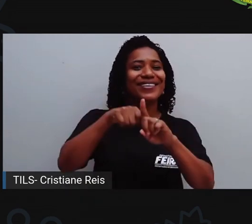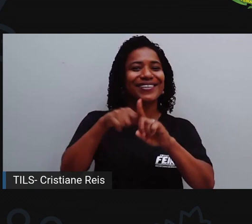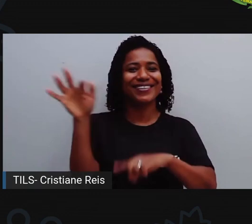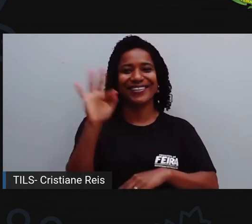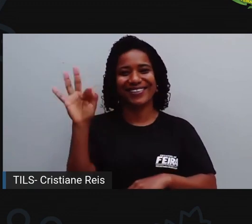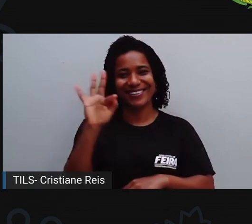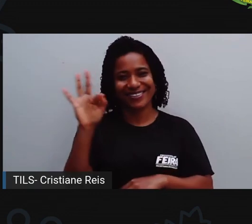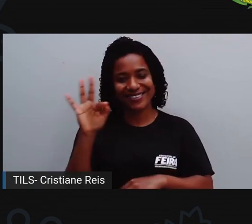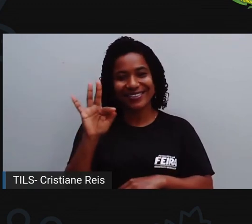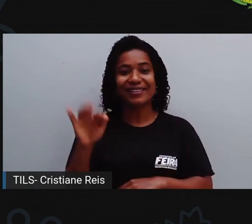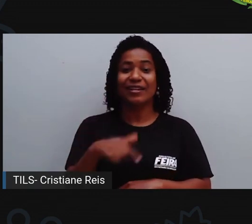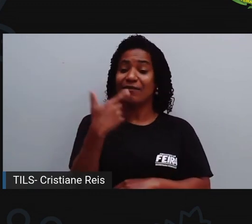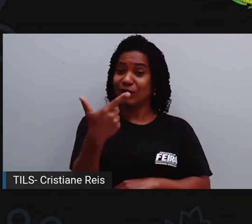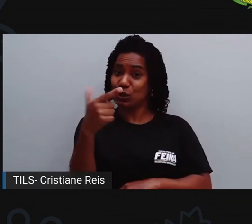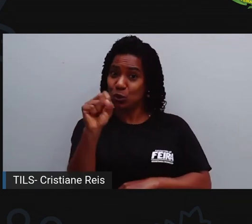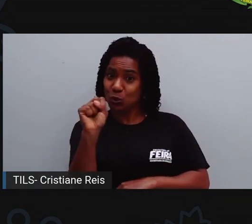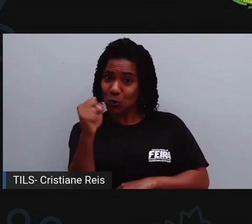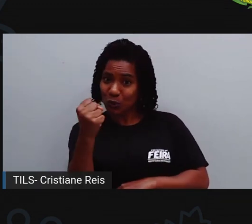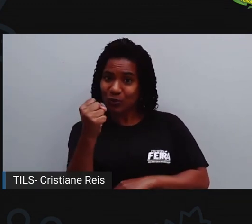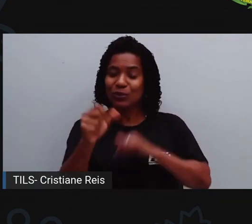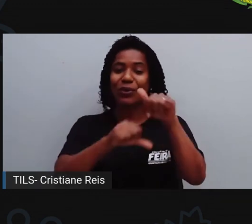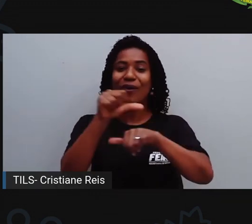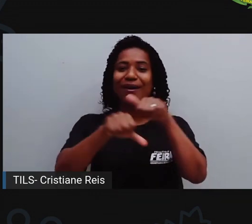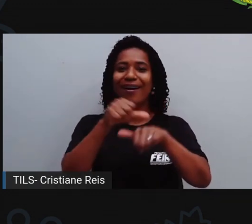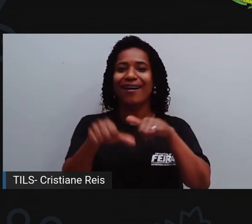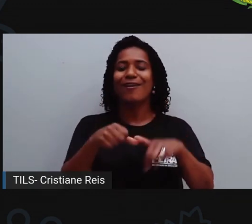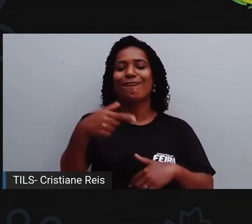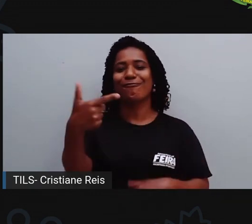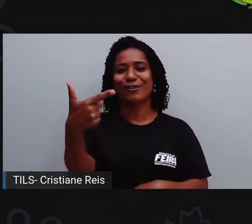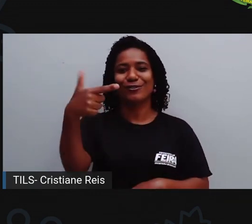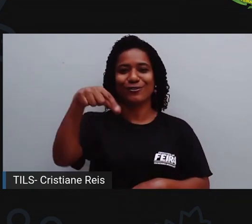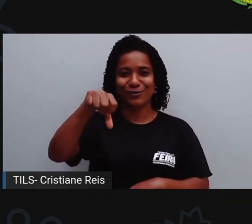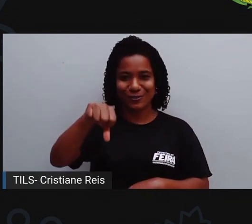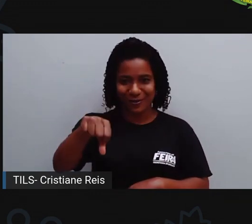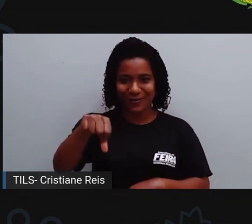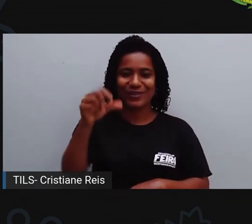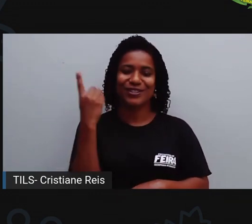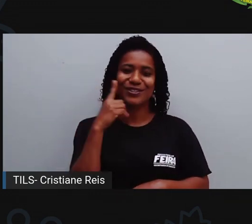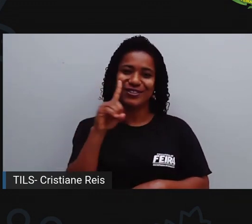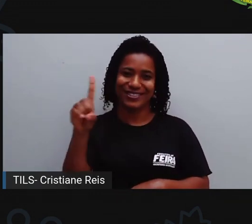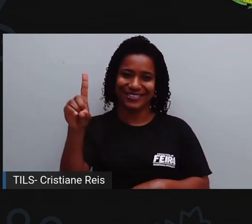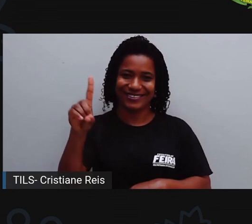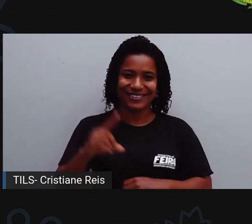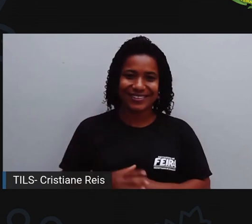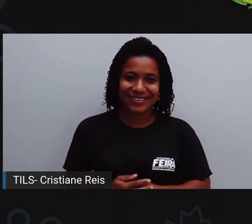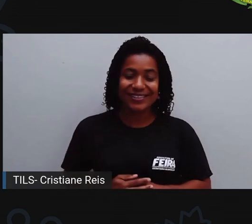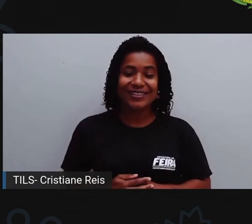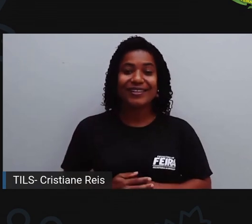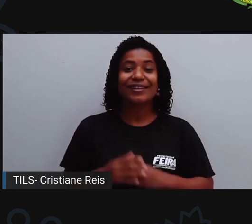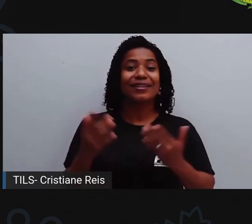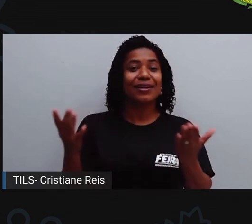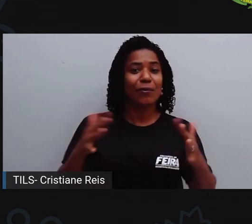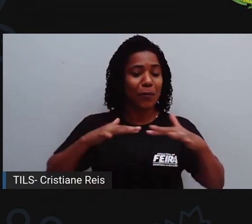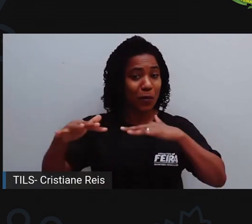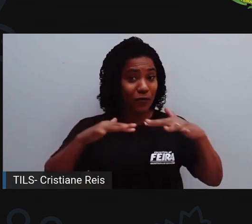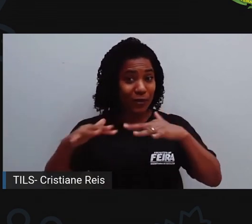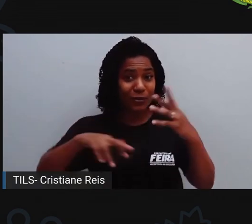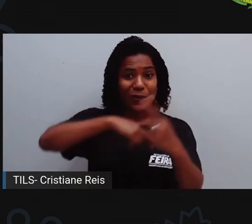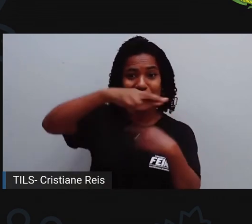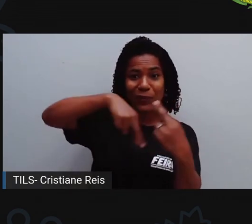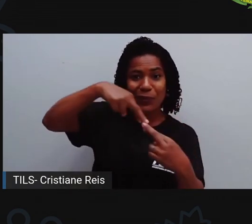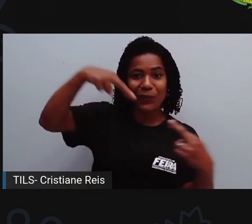E ao invés de 28 dias, nós teremos aí 29 dias. Ambos os movimentos, né? Tanto